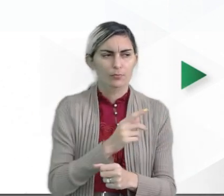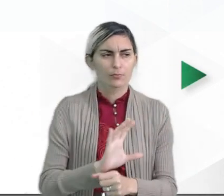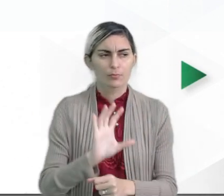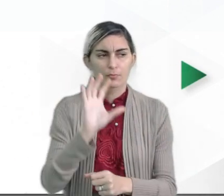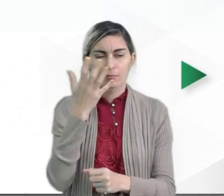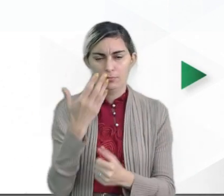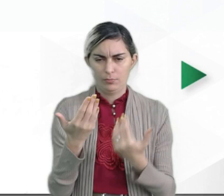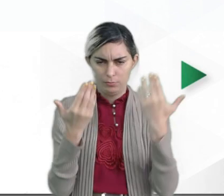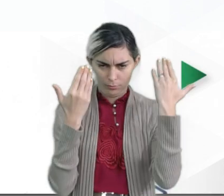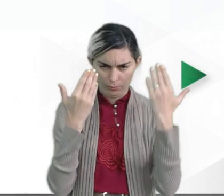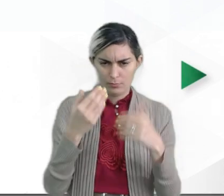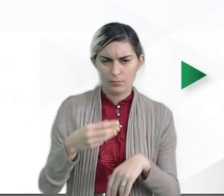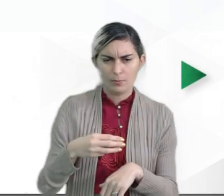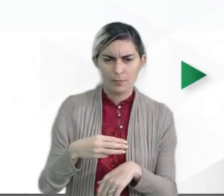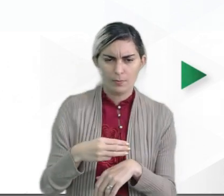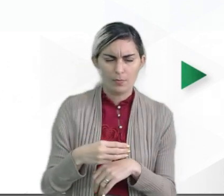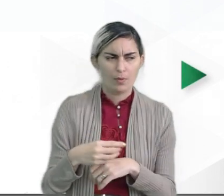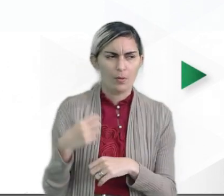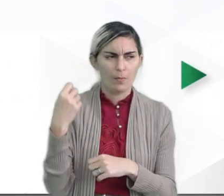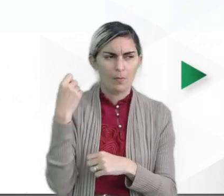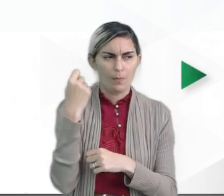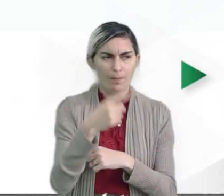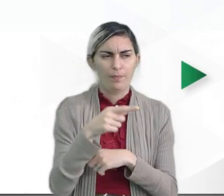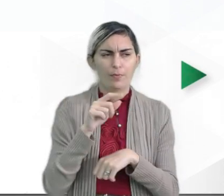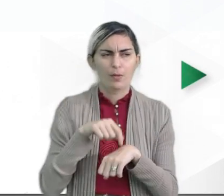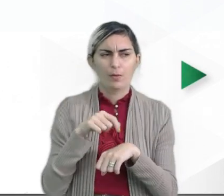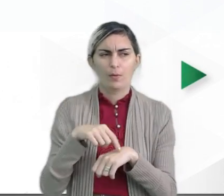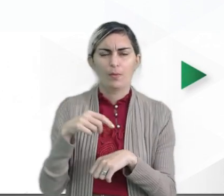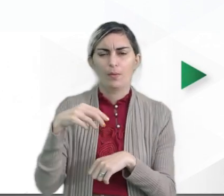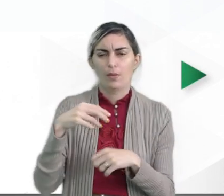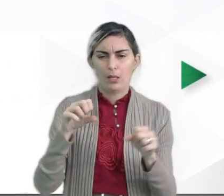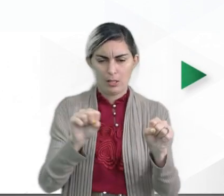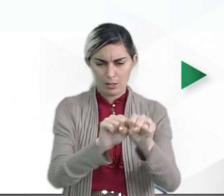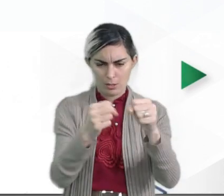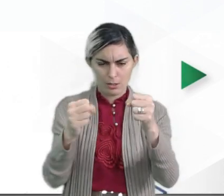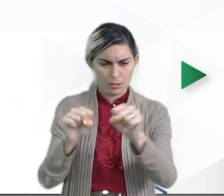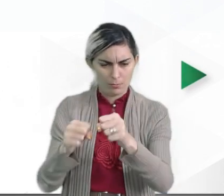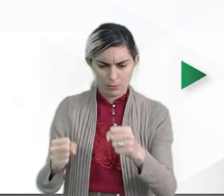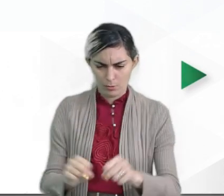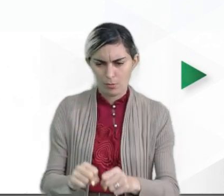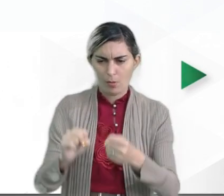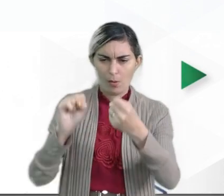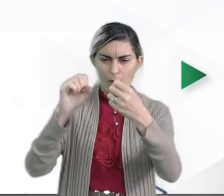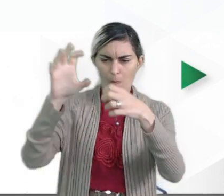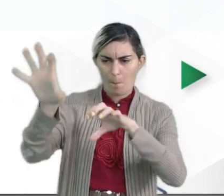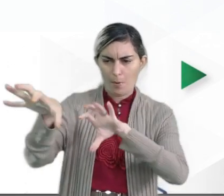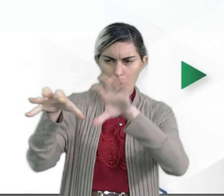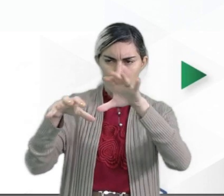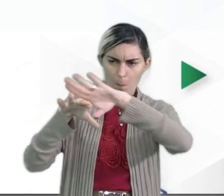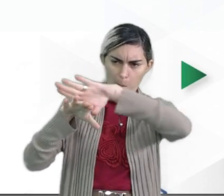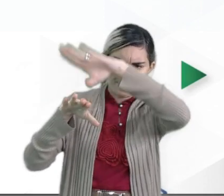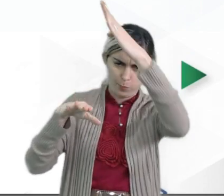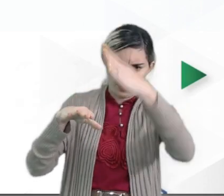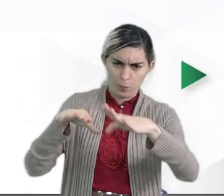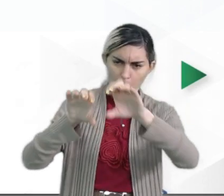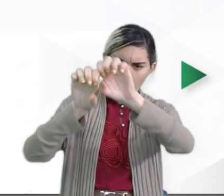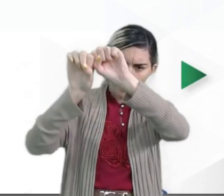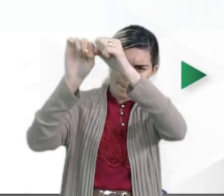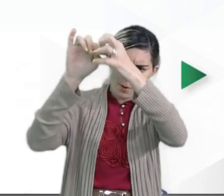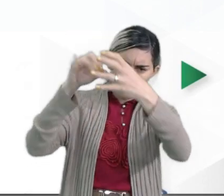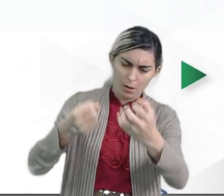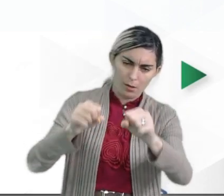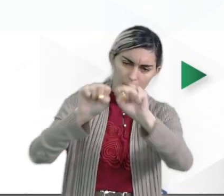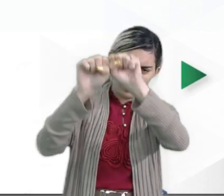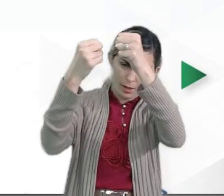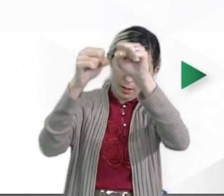ocorre a meteorização, o que está acontecendo é a quebra das rochas em partículas, que a gente chama